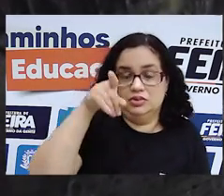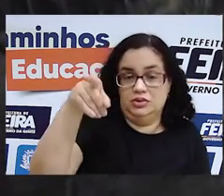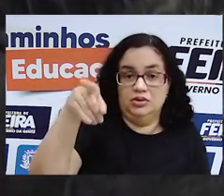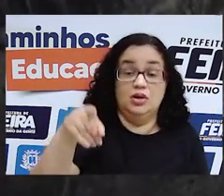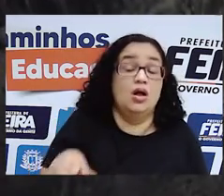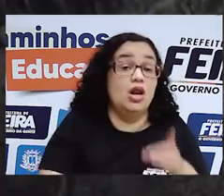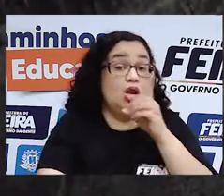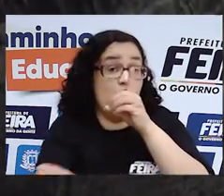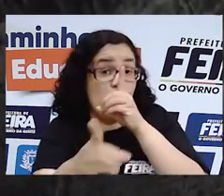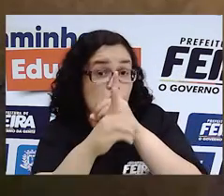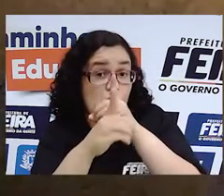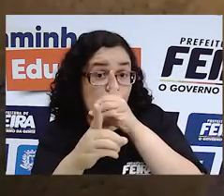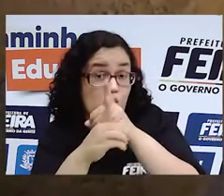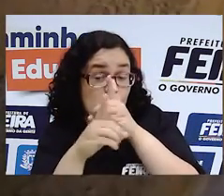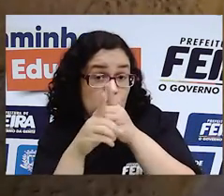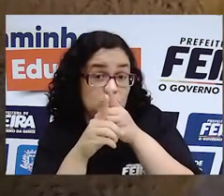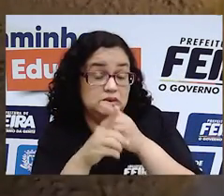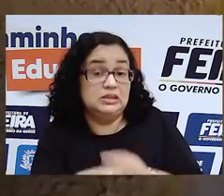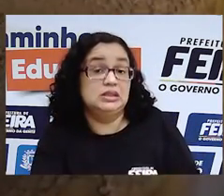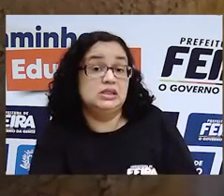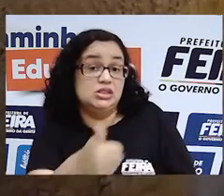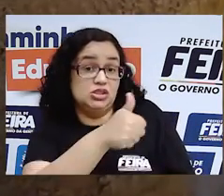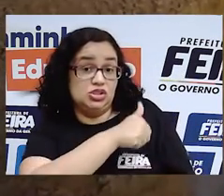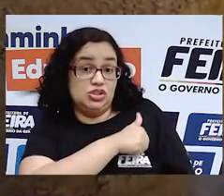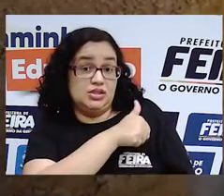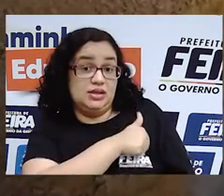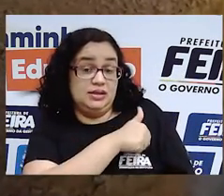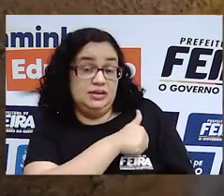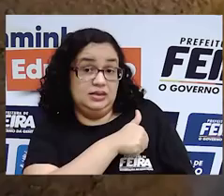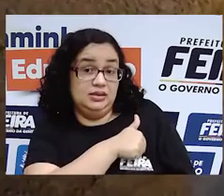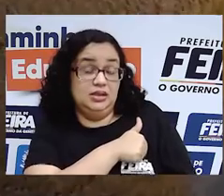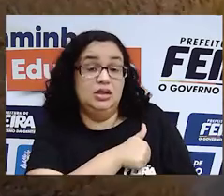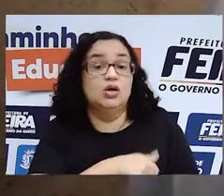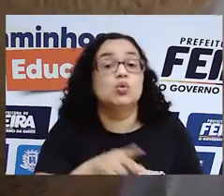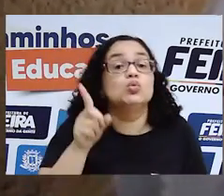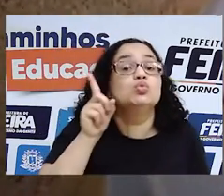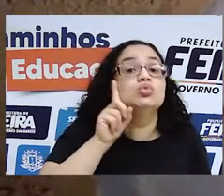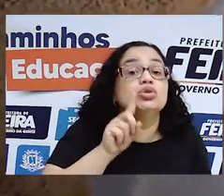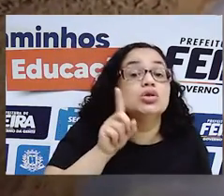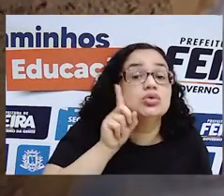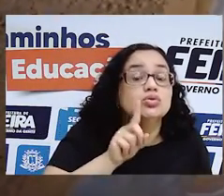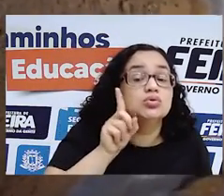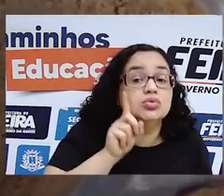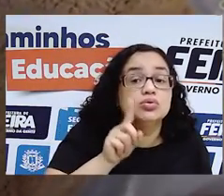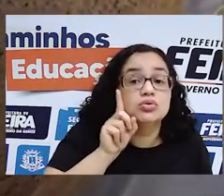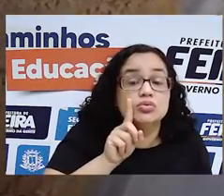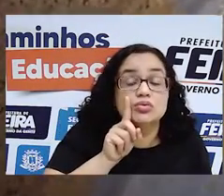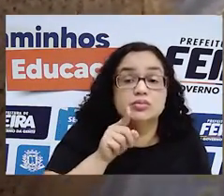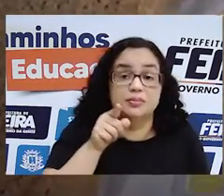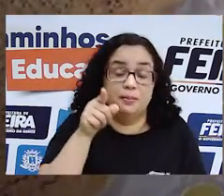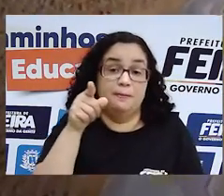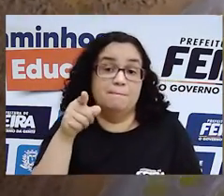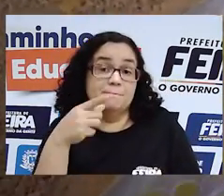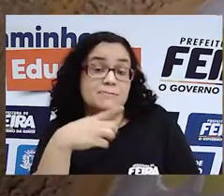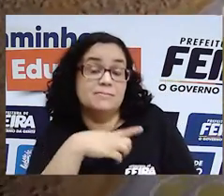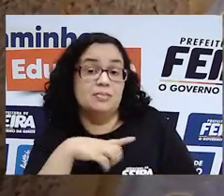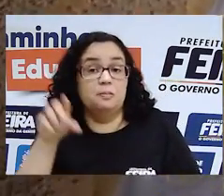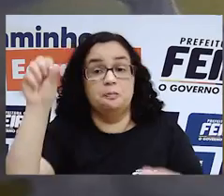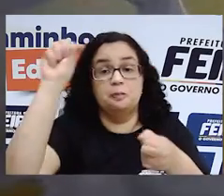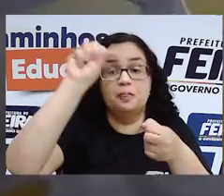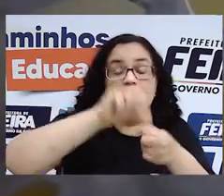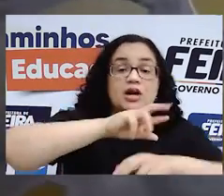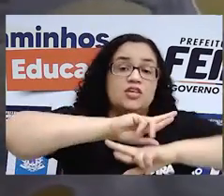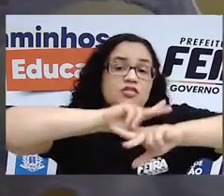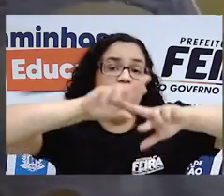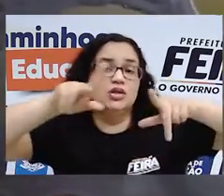Spotelik encontra-se junto à fronteira de Canadá com os Estados Unidos e mede 700 metros de comprimento. Está formado por